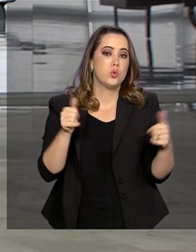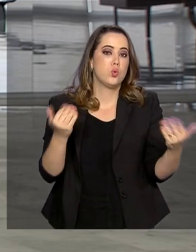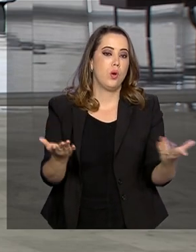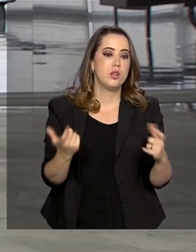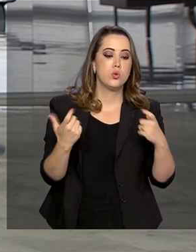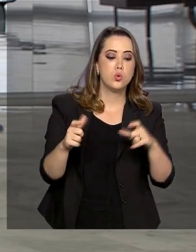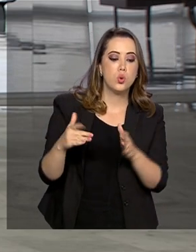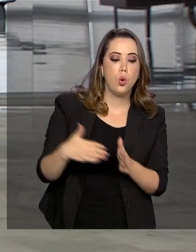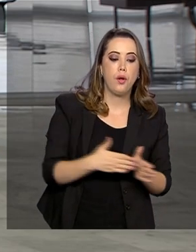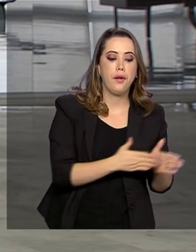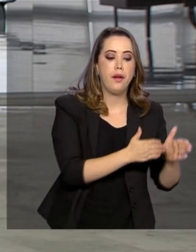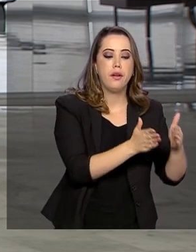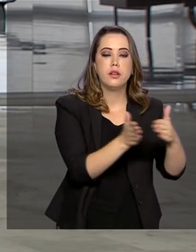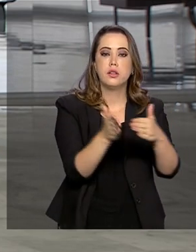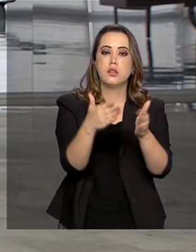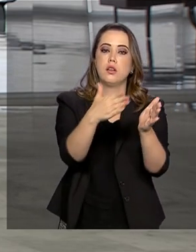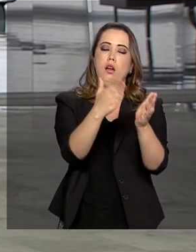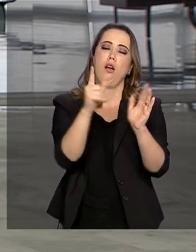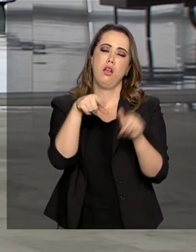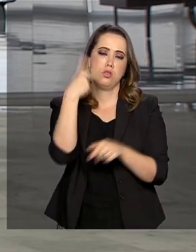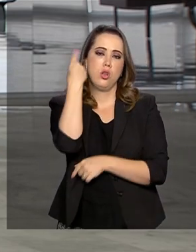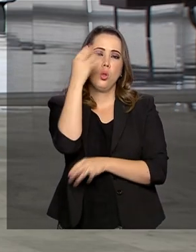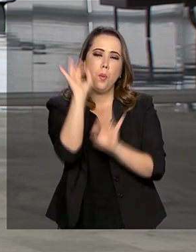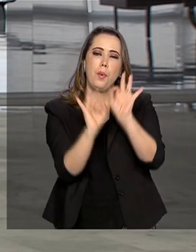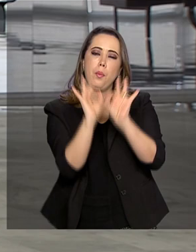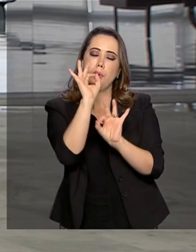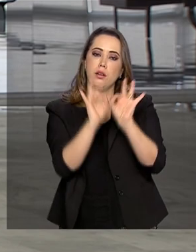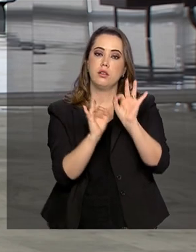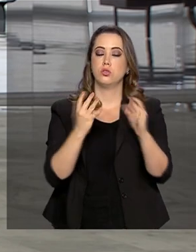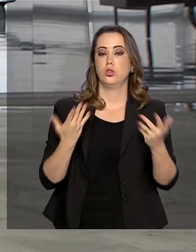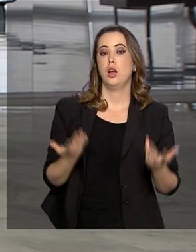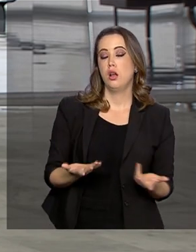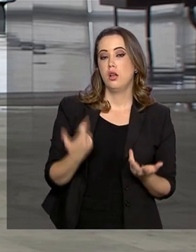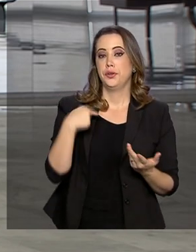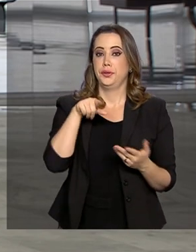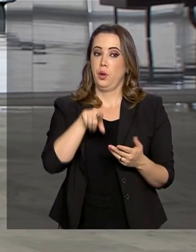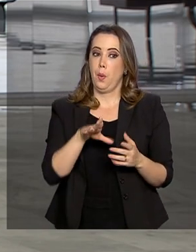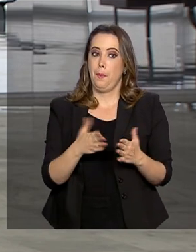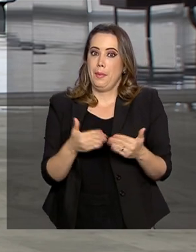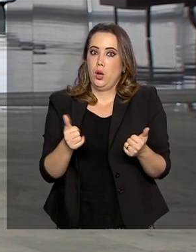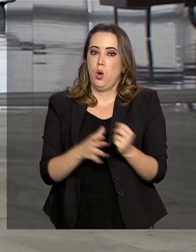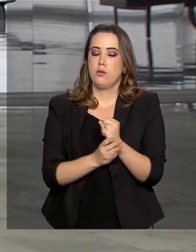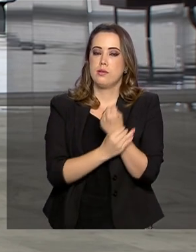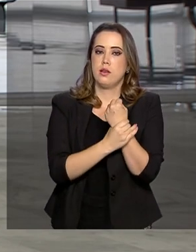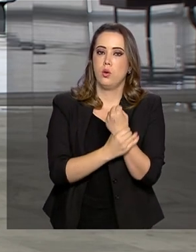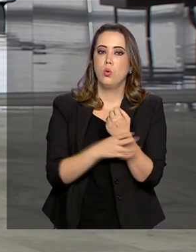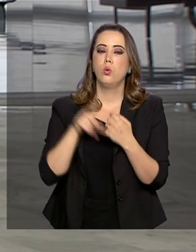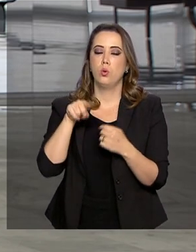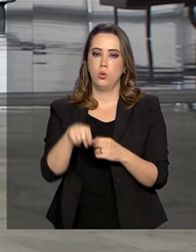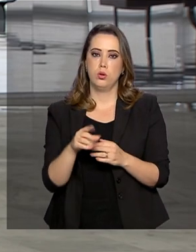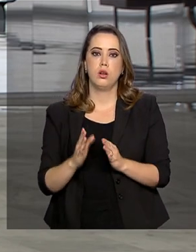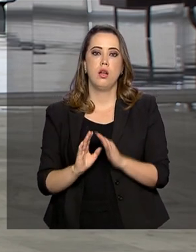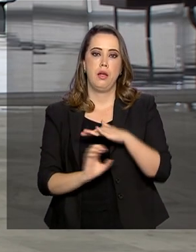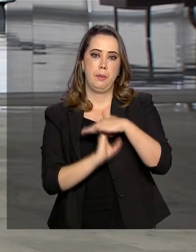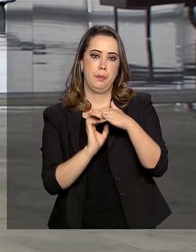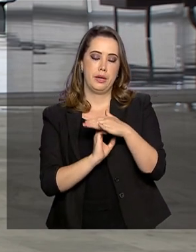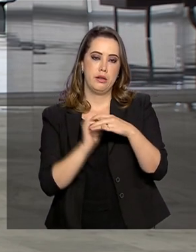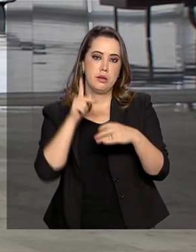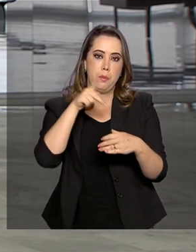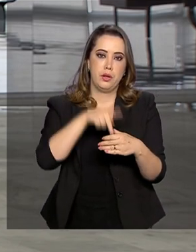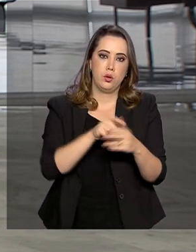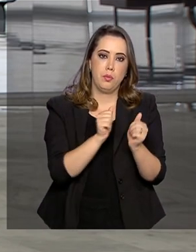são os itinerários, quais os caminhos que os navios brasileiros vão passar. E por uma questão de segurança, a Petrobras, junto da Marinha do Brasil,